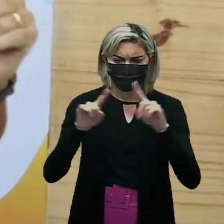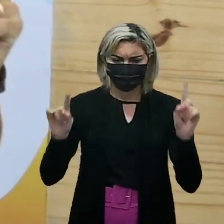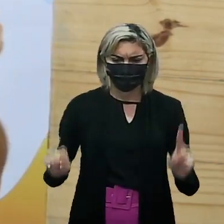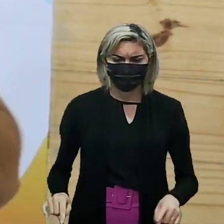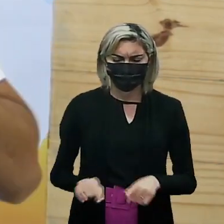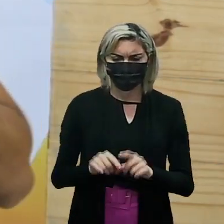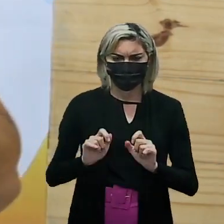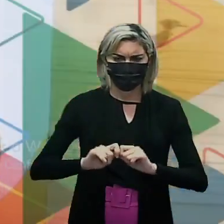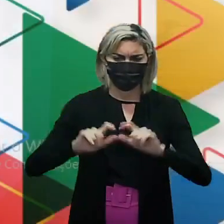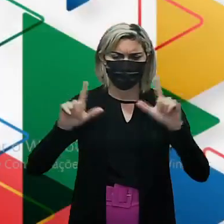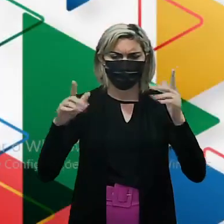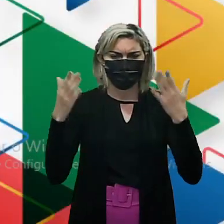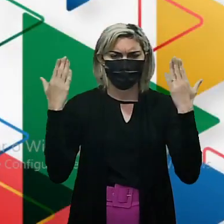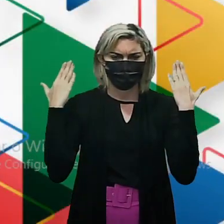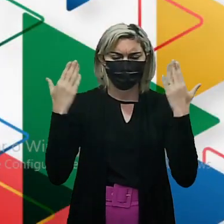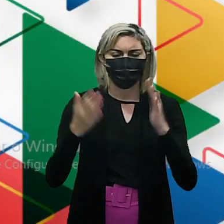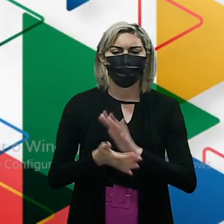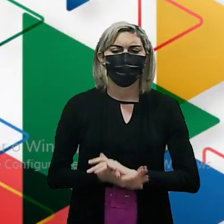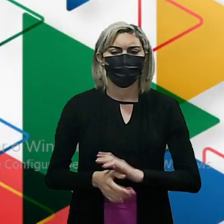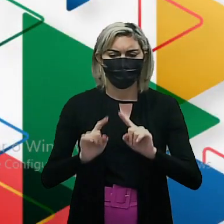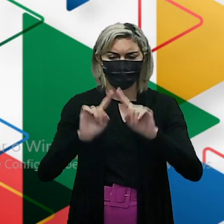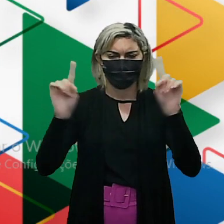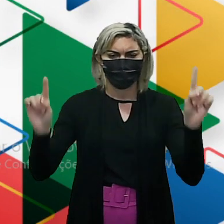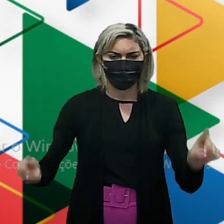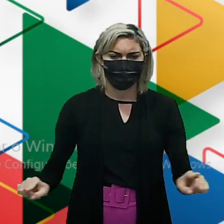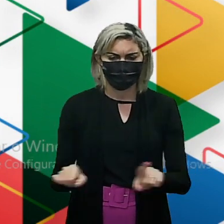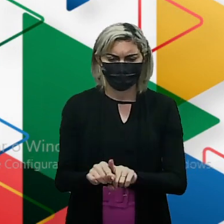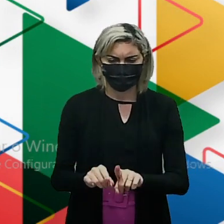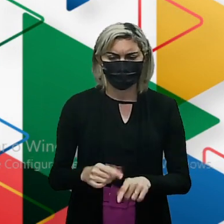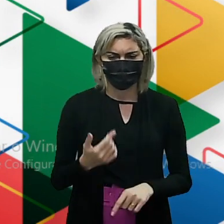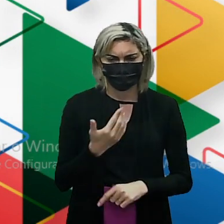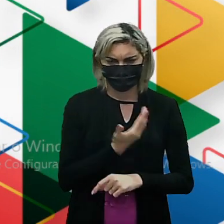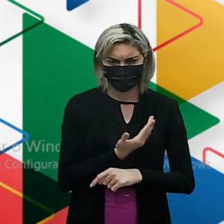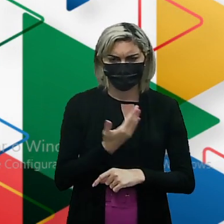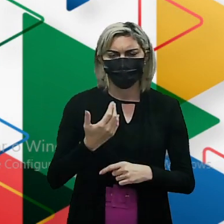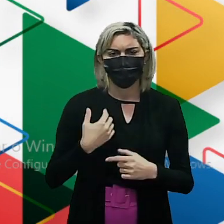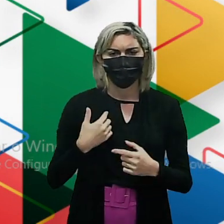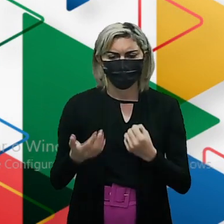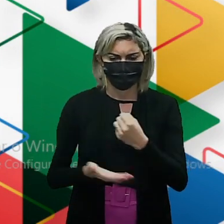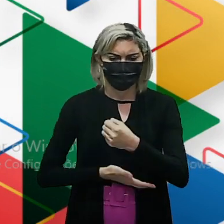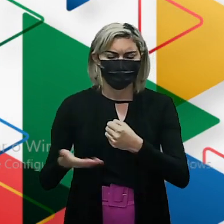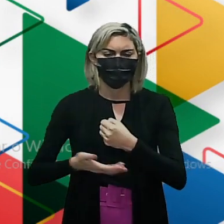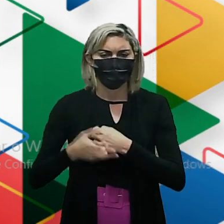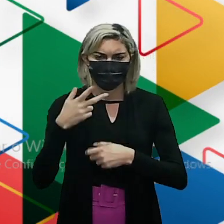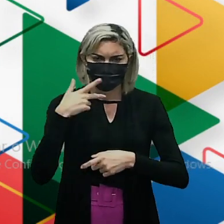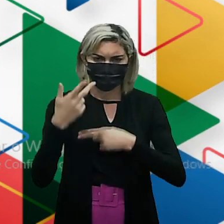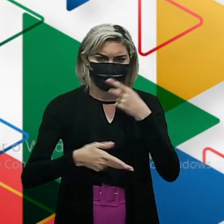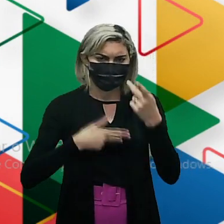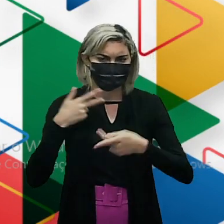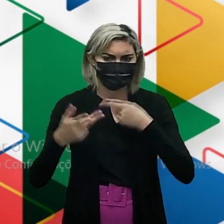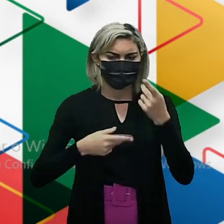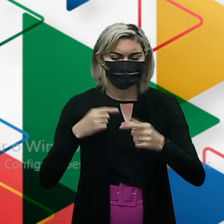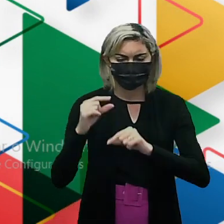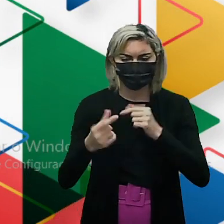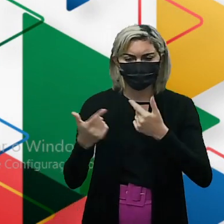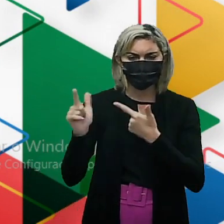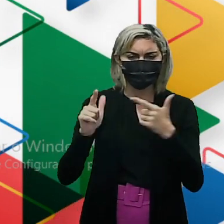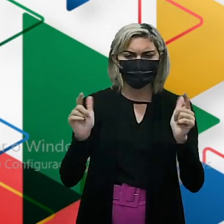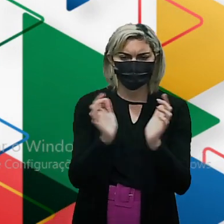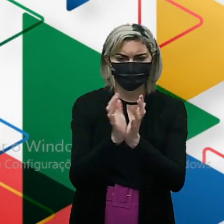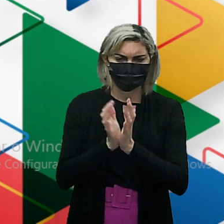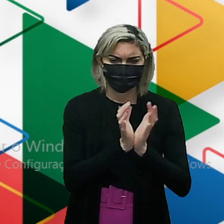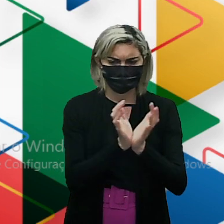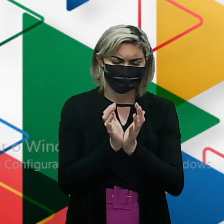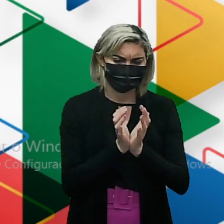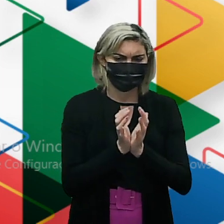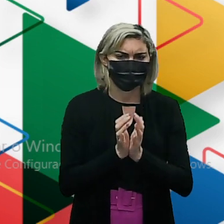Projetado E esse quadrinho É a base Para que a gente Vai falar Daqui a pouco Nos outros grupos funcionais